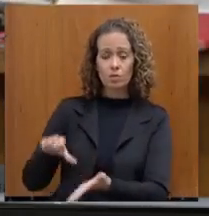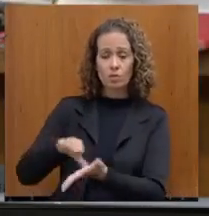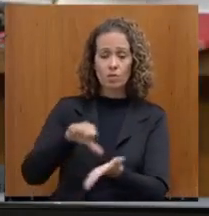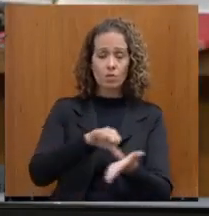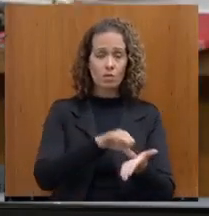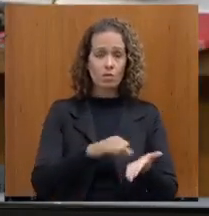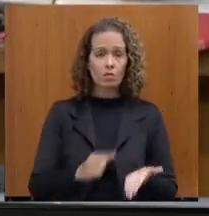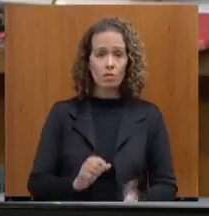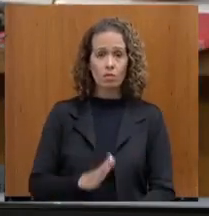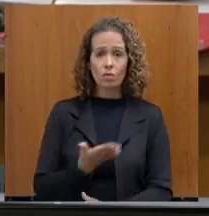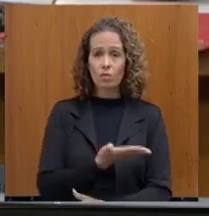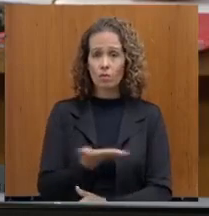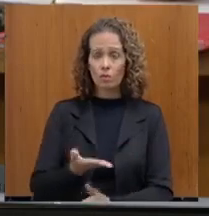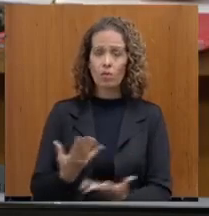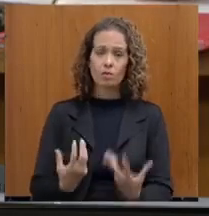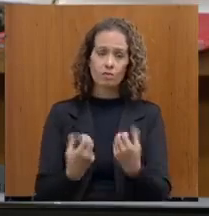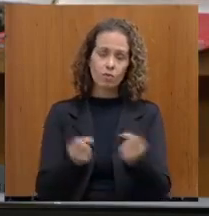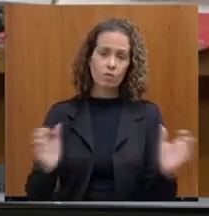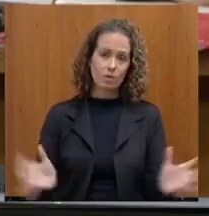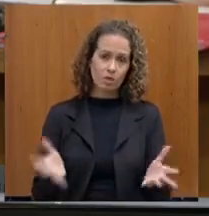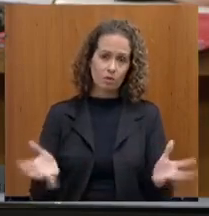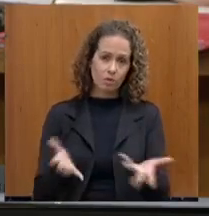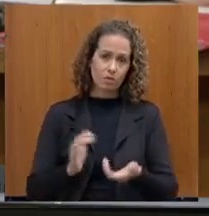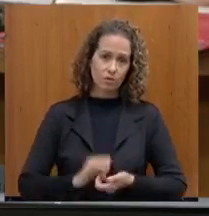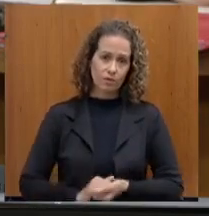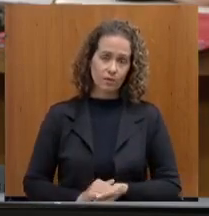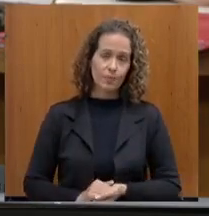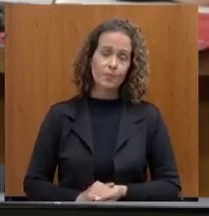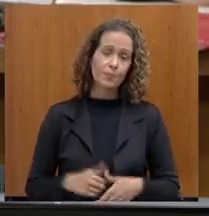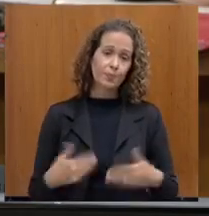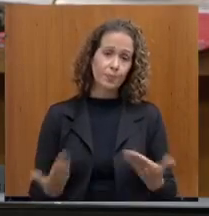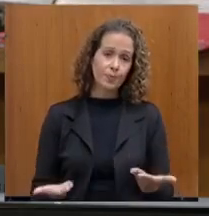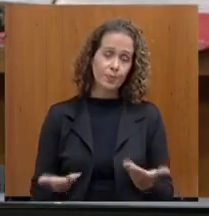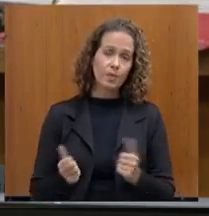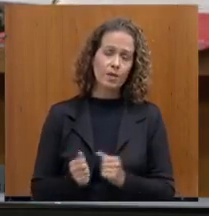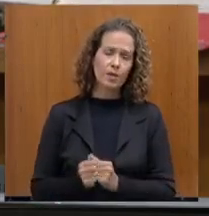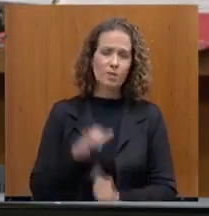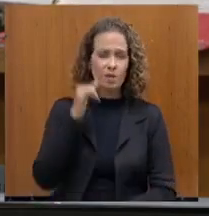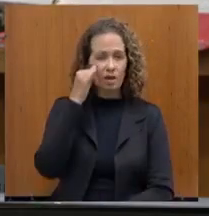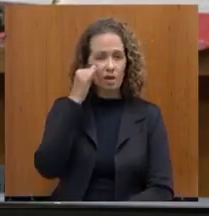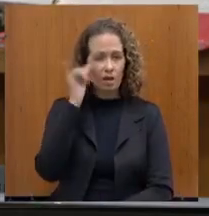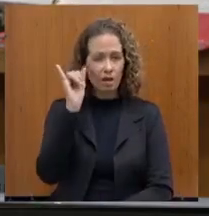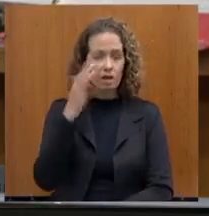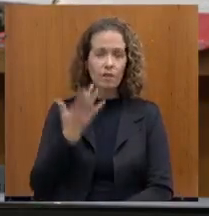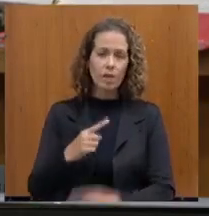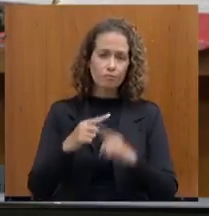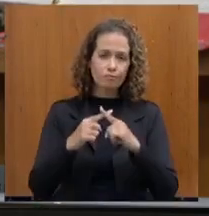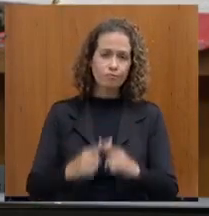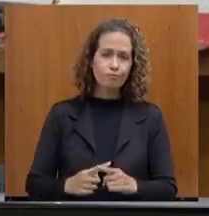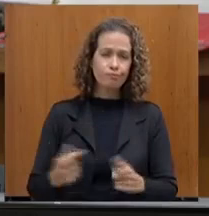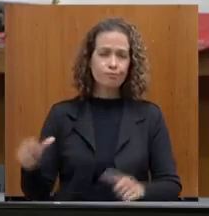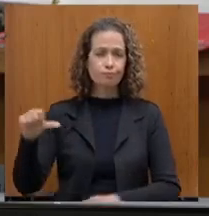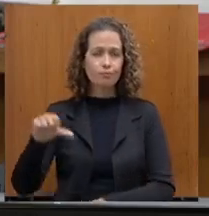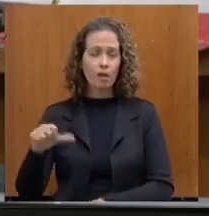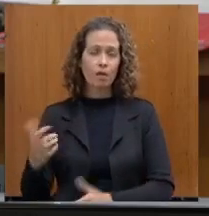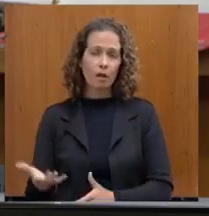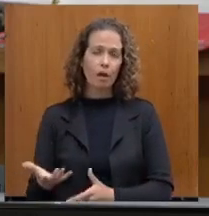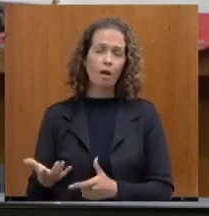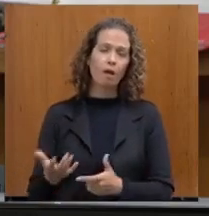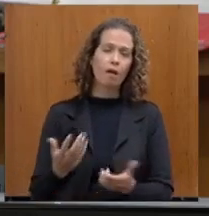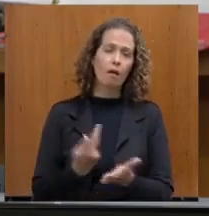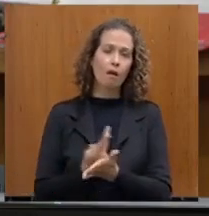o incentivo. Então, além de, para evitar uma concorrência desleal, todos têm que saber que